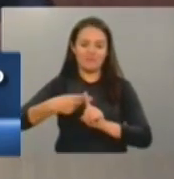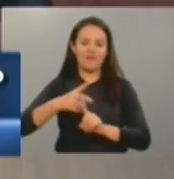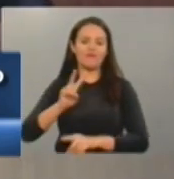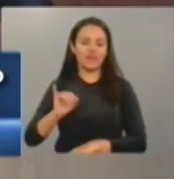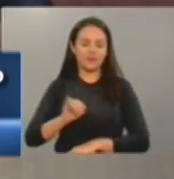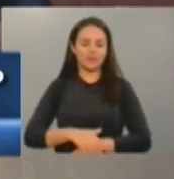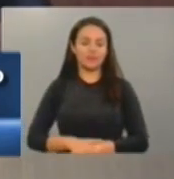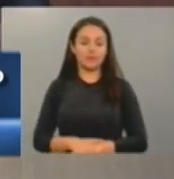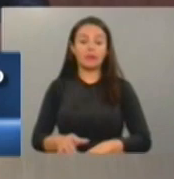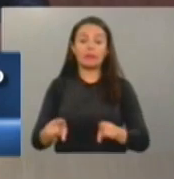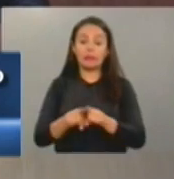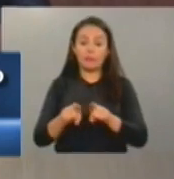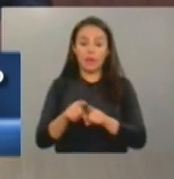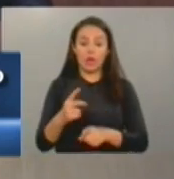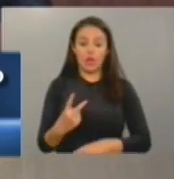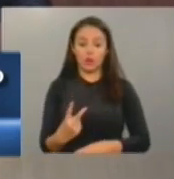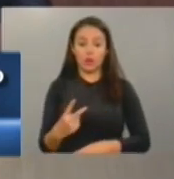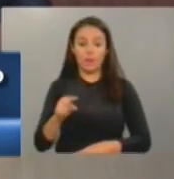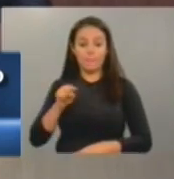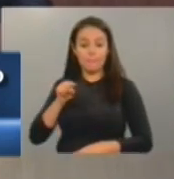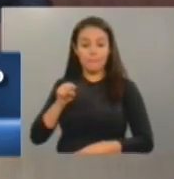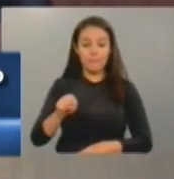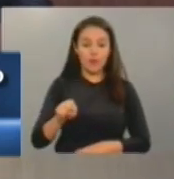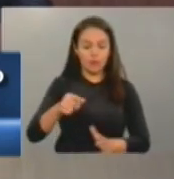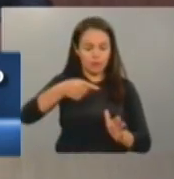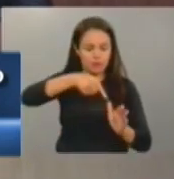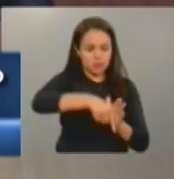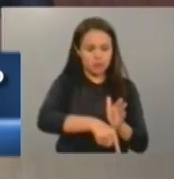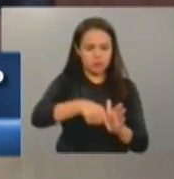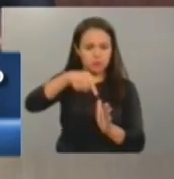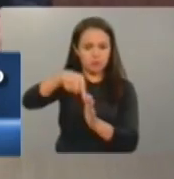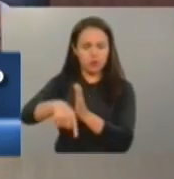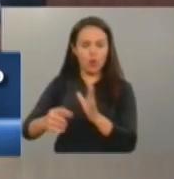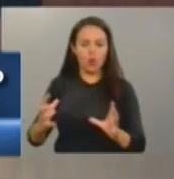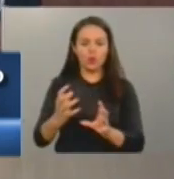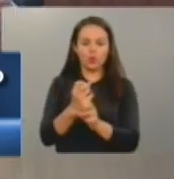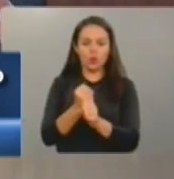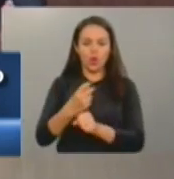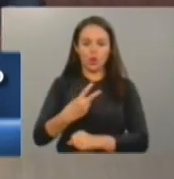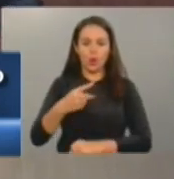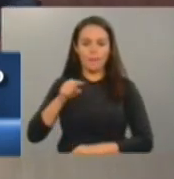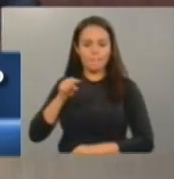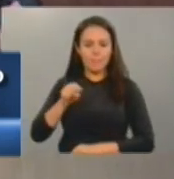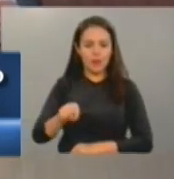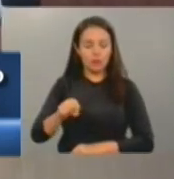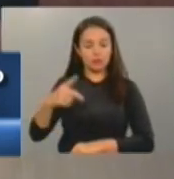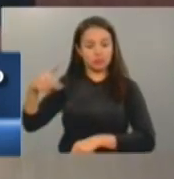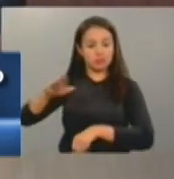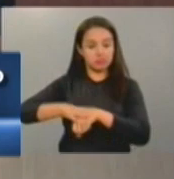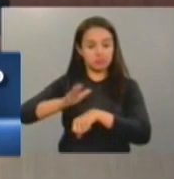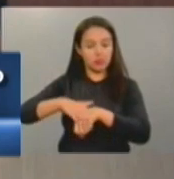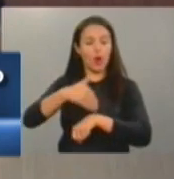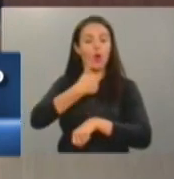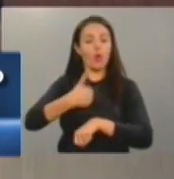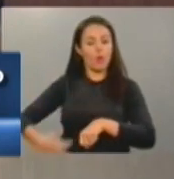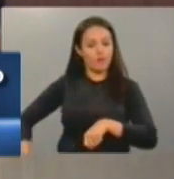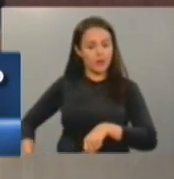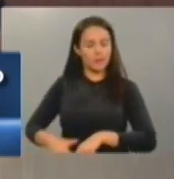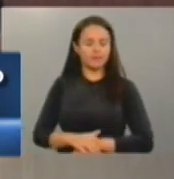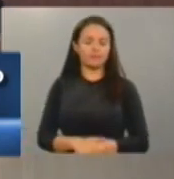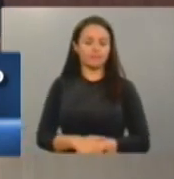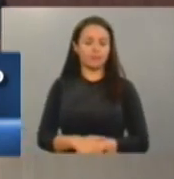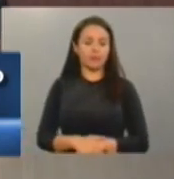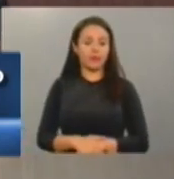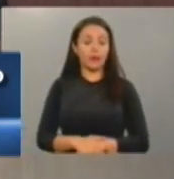mais de 2 mil poços profundos pelo governo do Estado. Obviamente, a demanda é muito maior e o poço profundo não resolve,